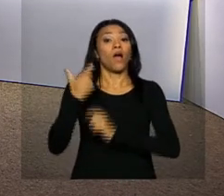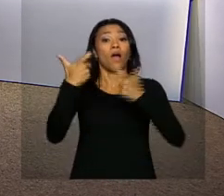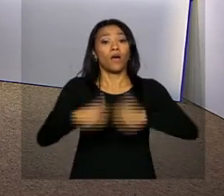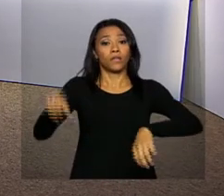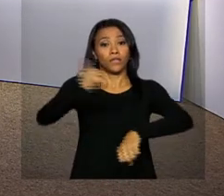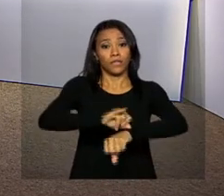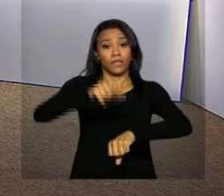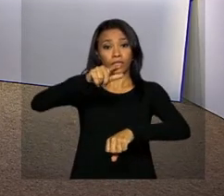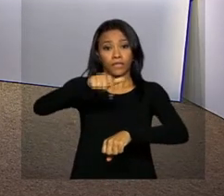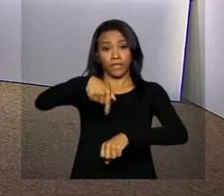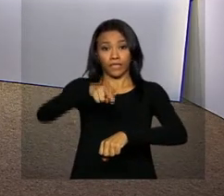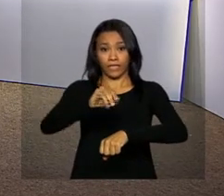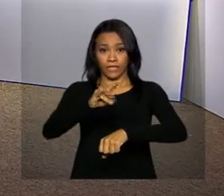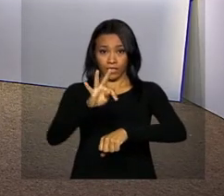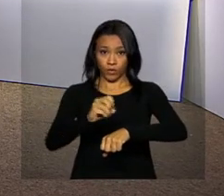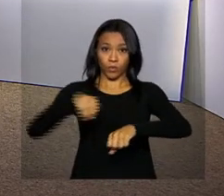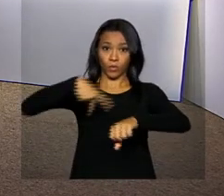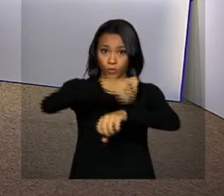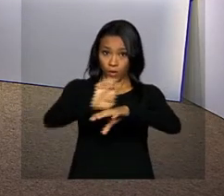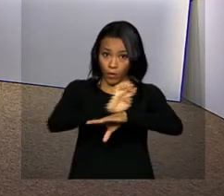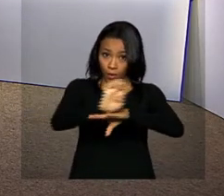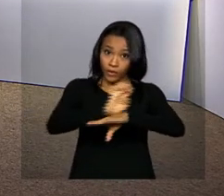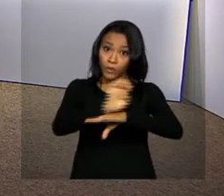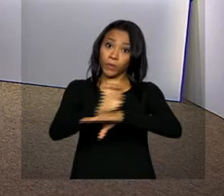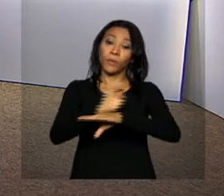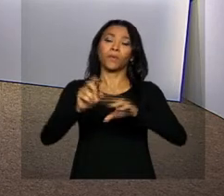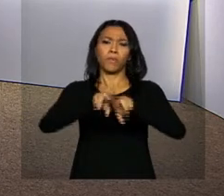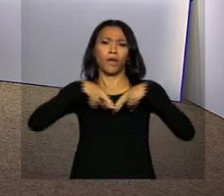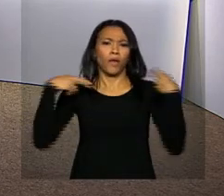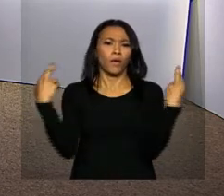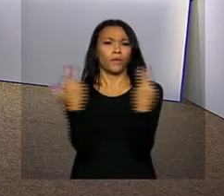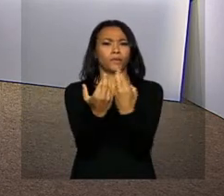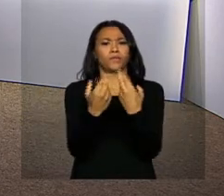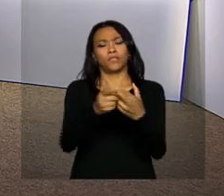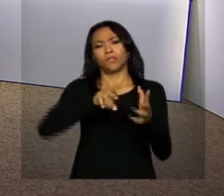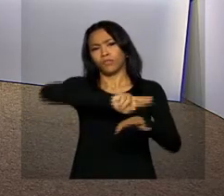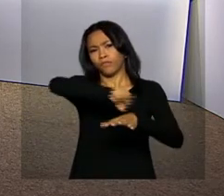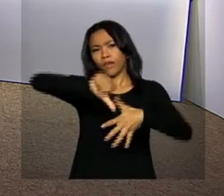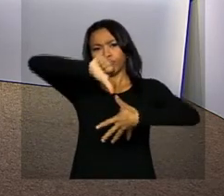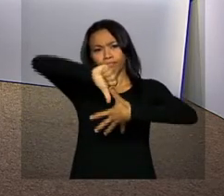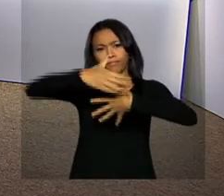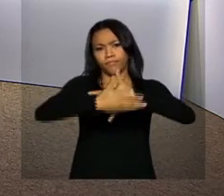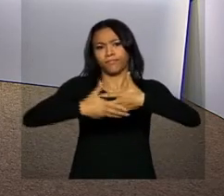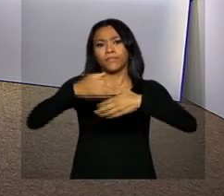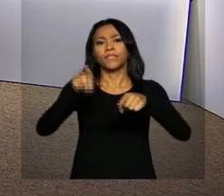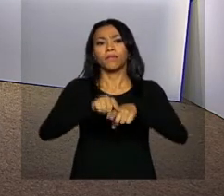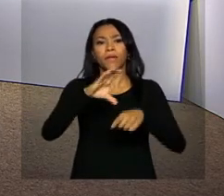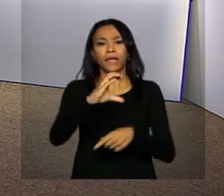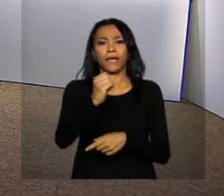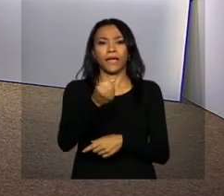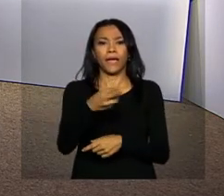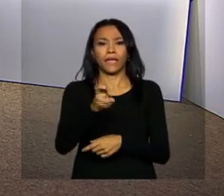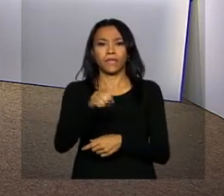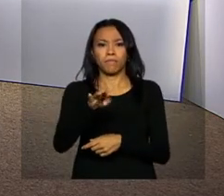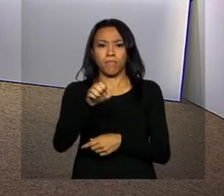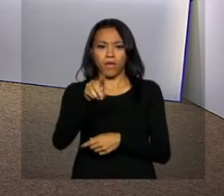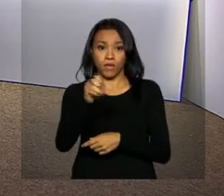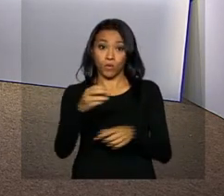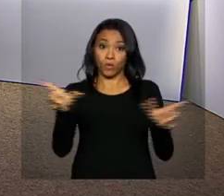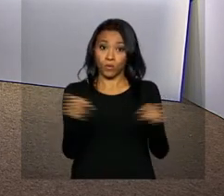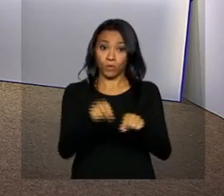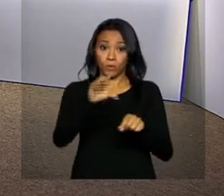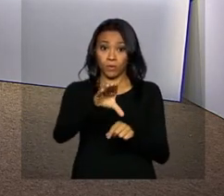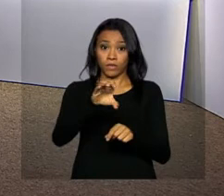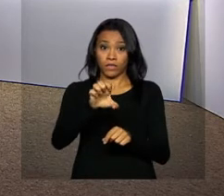onde participa da quarta cúpula de chefes de Estado e de governo da Comunidade de Estados Latino-Americanos e Caribenhos, a CELAC. O